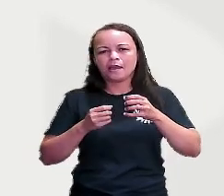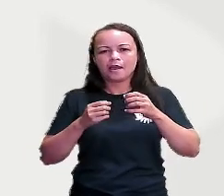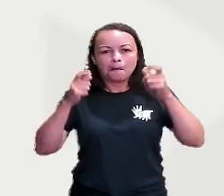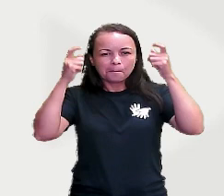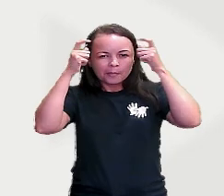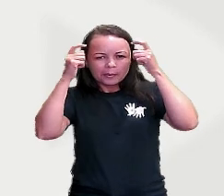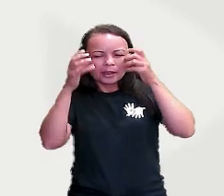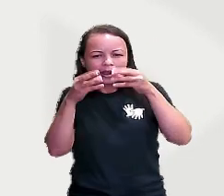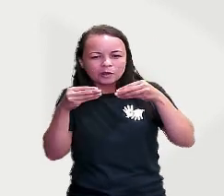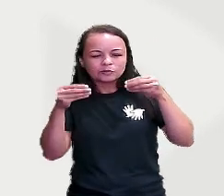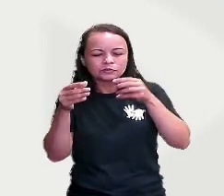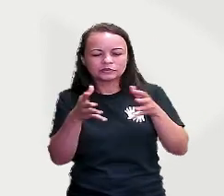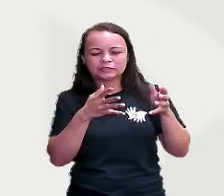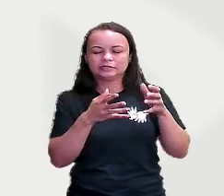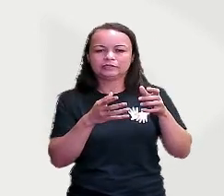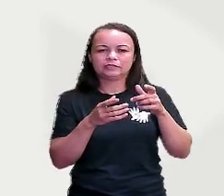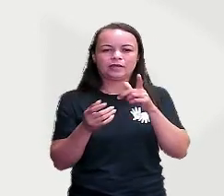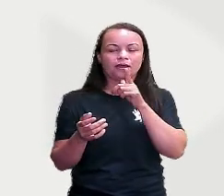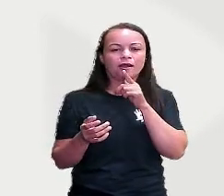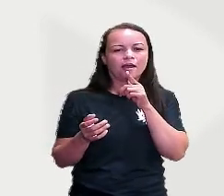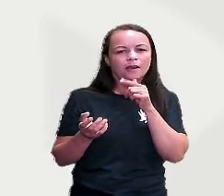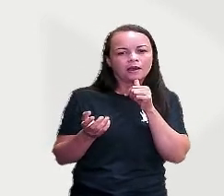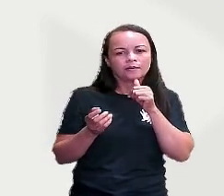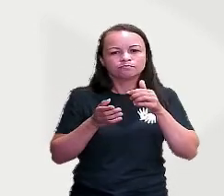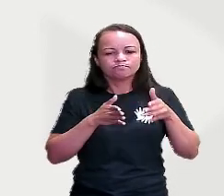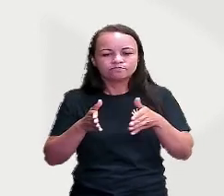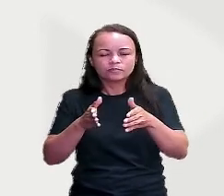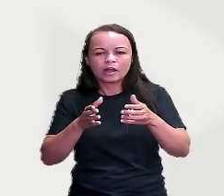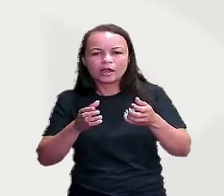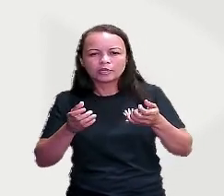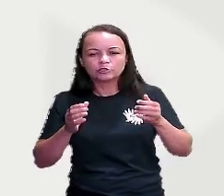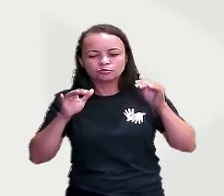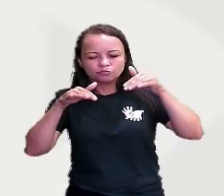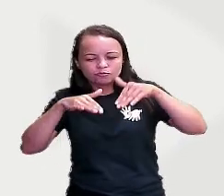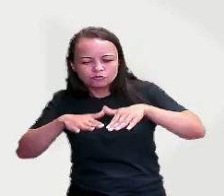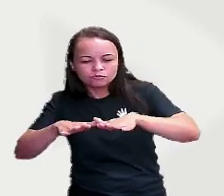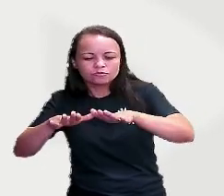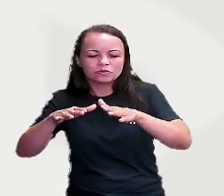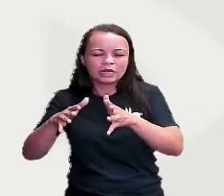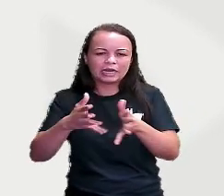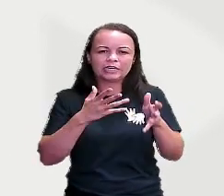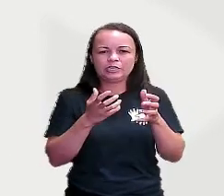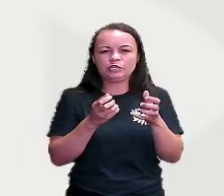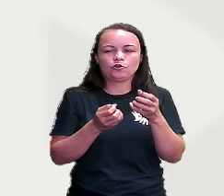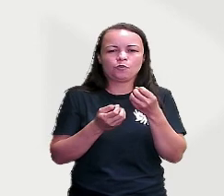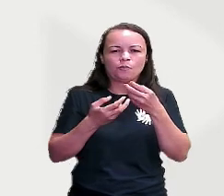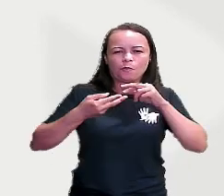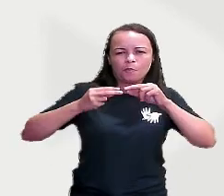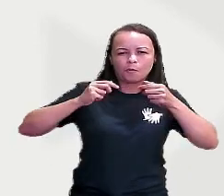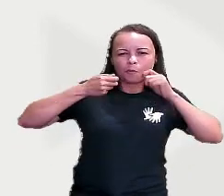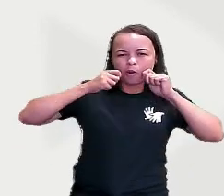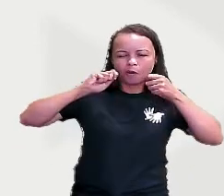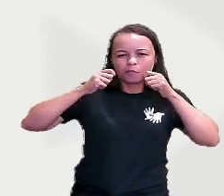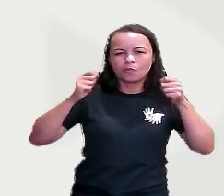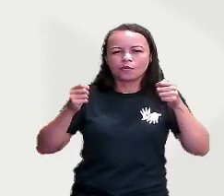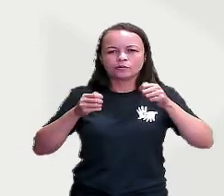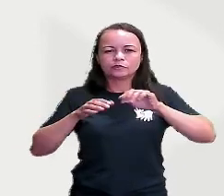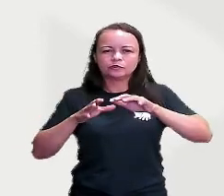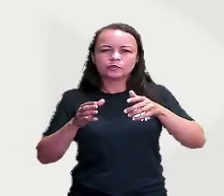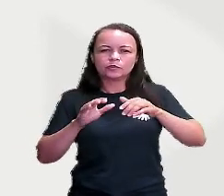Banho de rio, banho de mar. Pula, cela, bombom. Tanque de areia, gnomo, sereia.